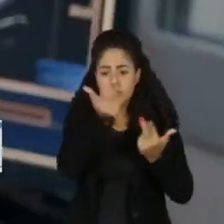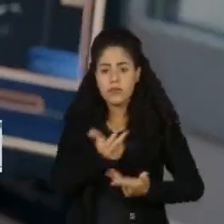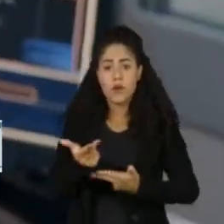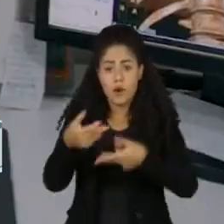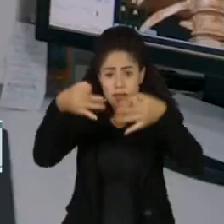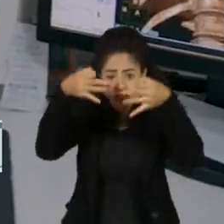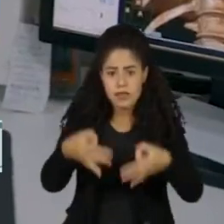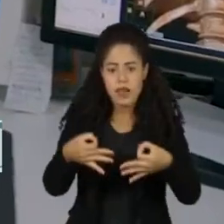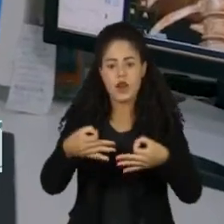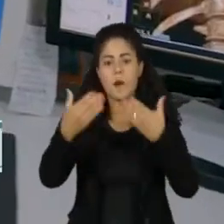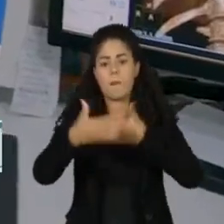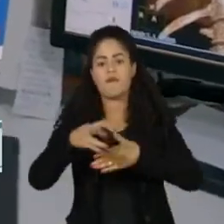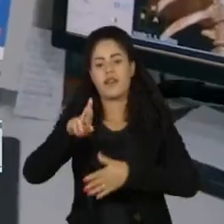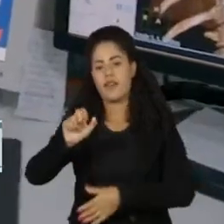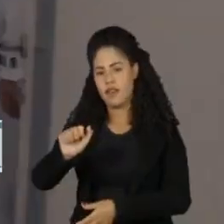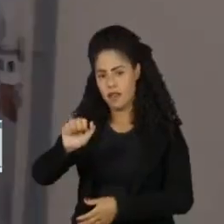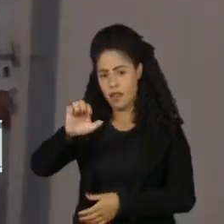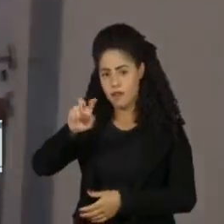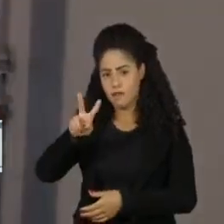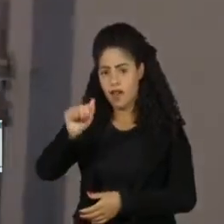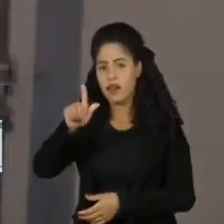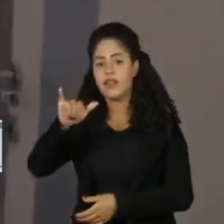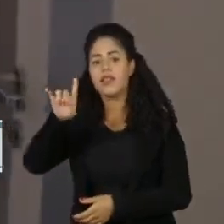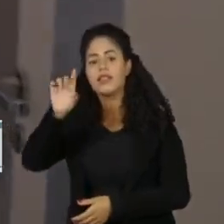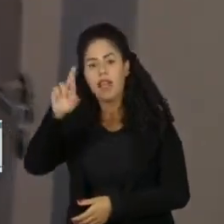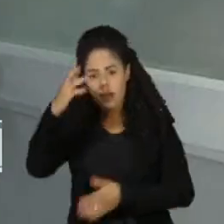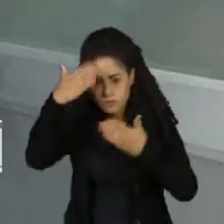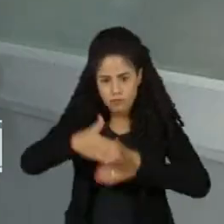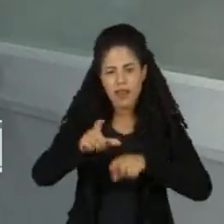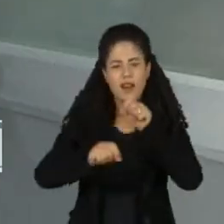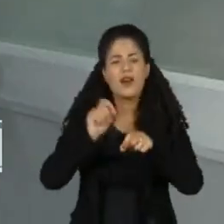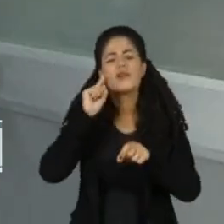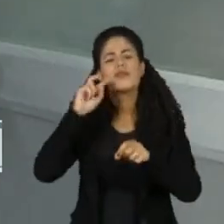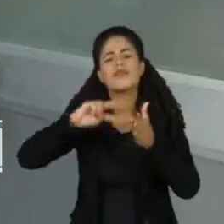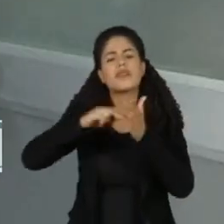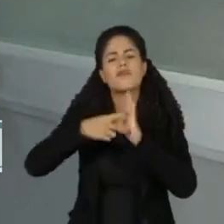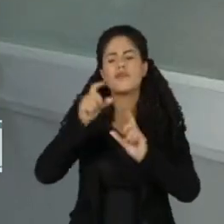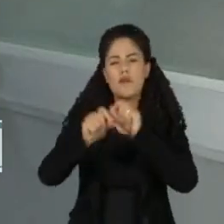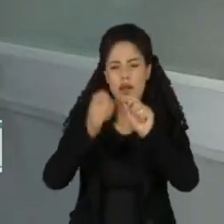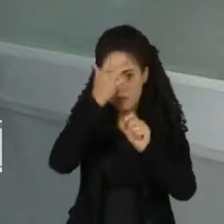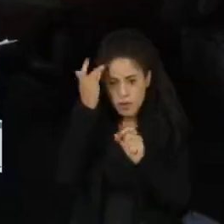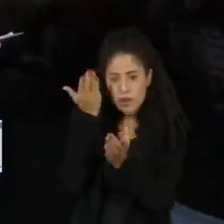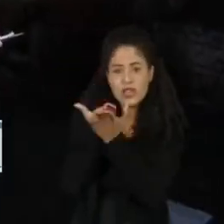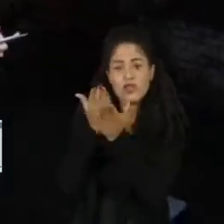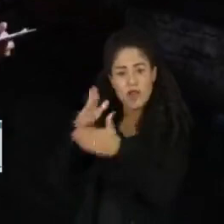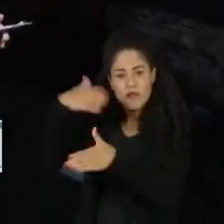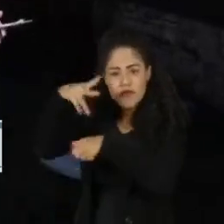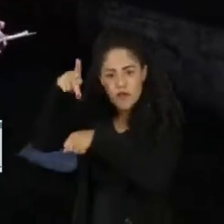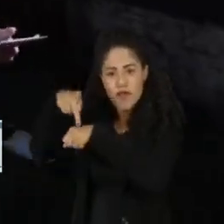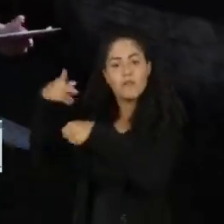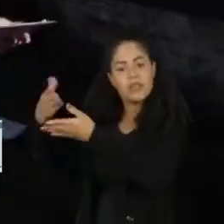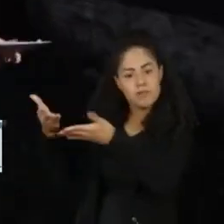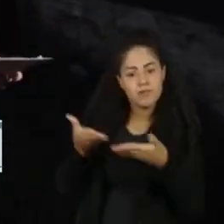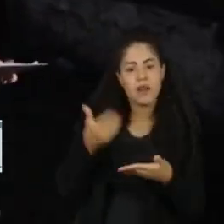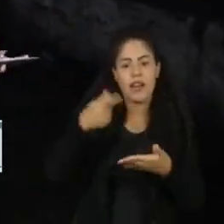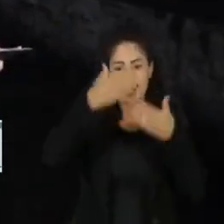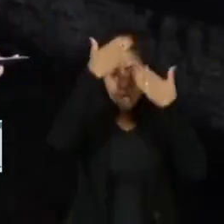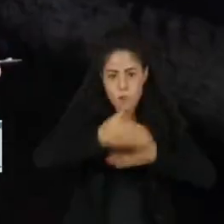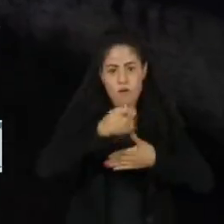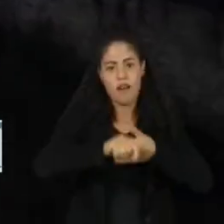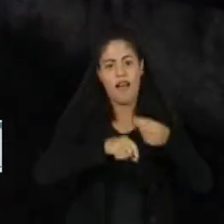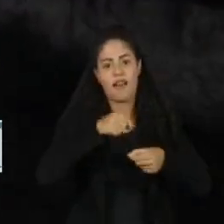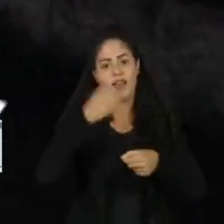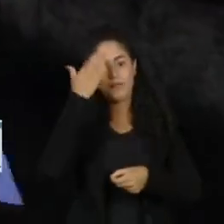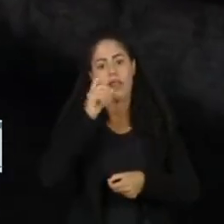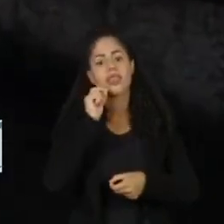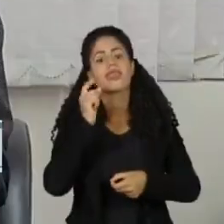prova do Revalida. Além disso, a implementação de políticas públicas para atrair os profissionais aos locais mais carentes, em vez dos